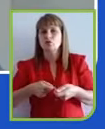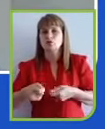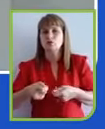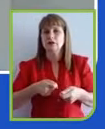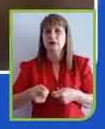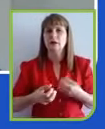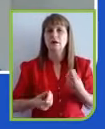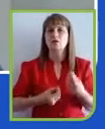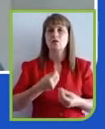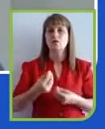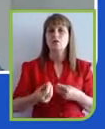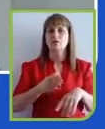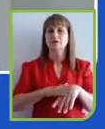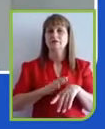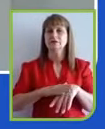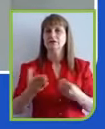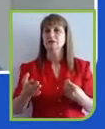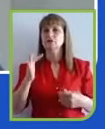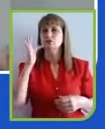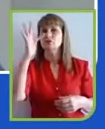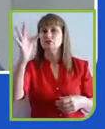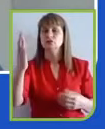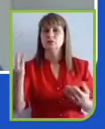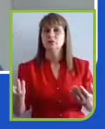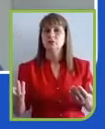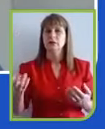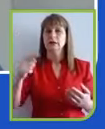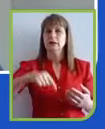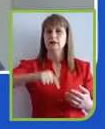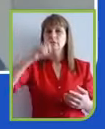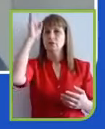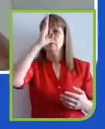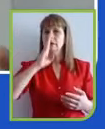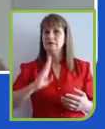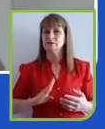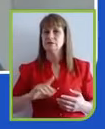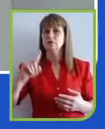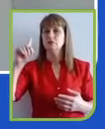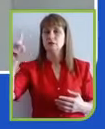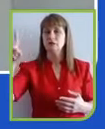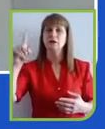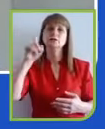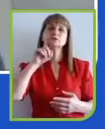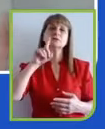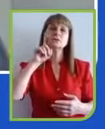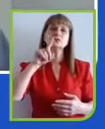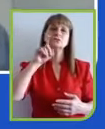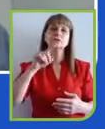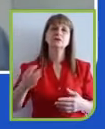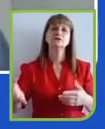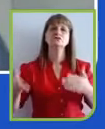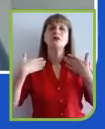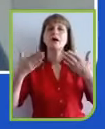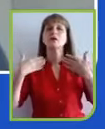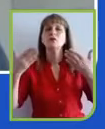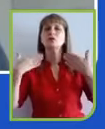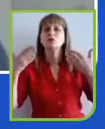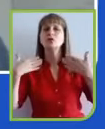Brasil, na Califórnia, as ondas de calor são coisas que estão matando gente.